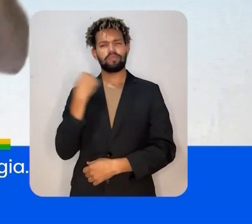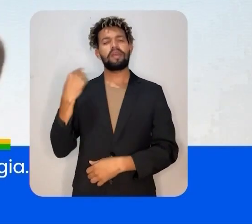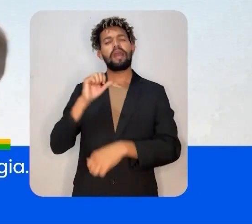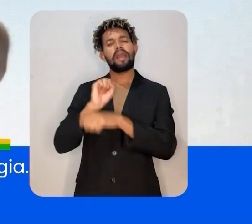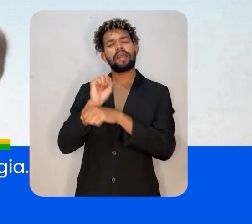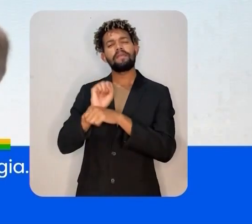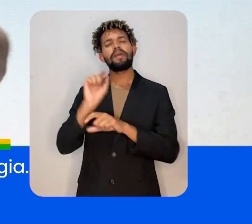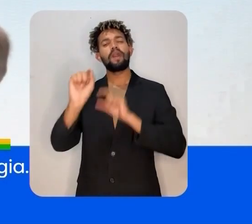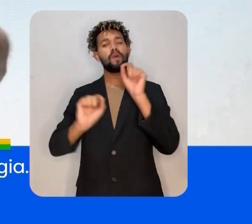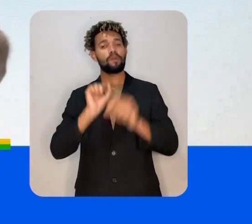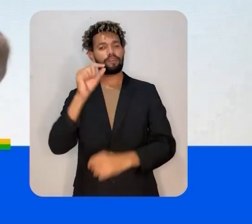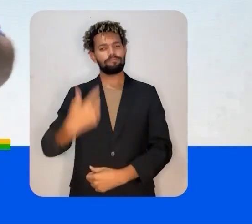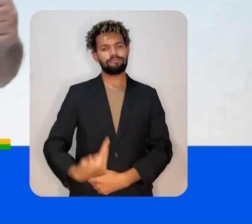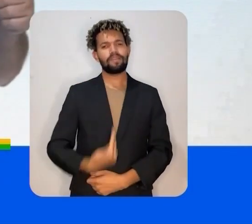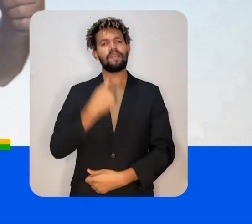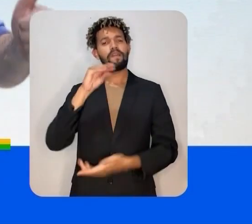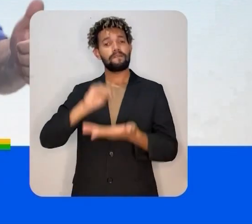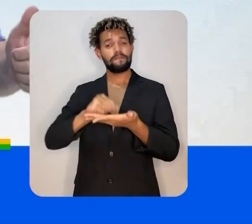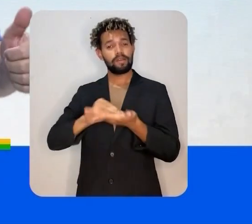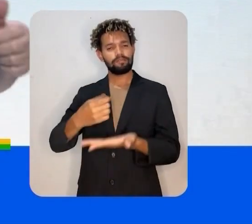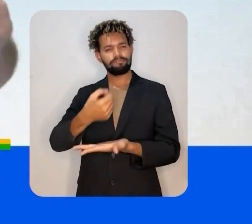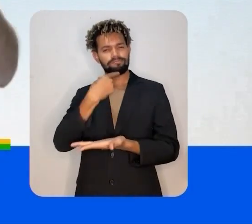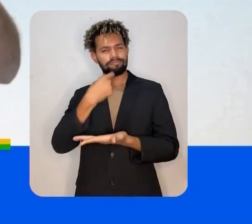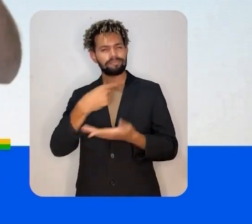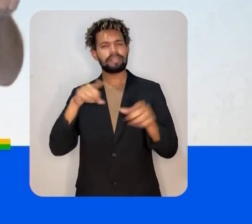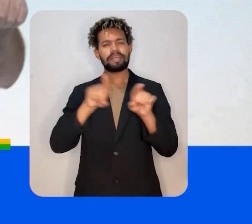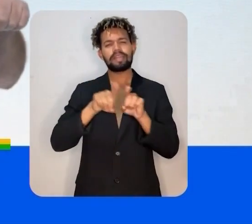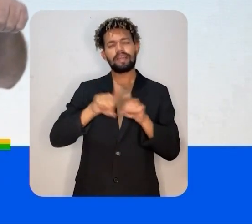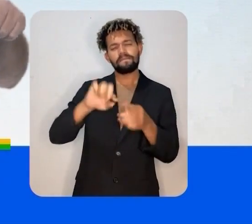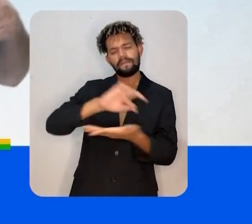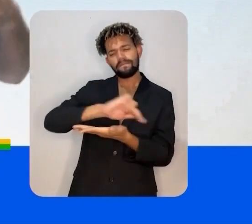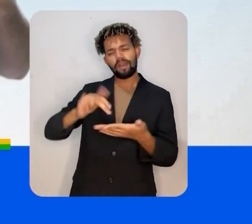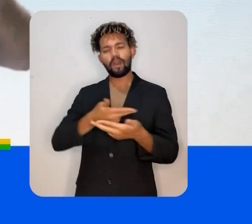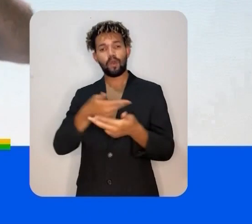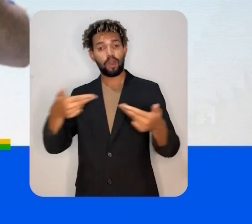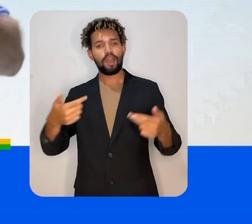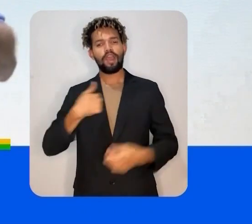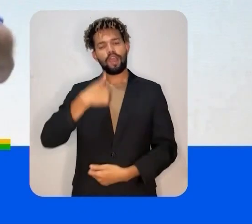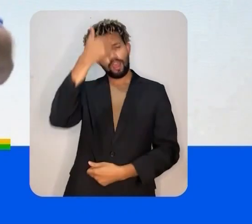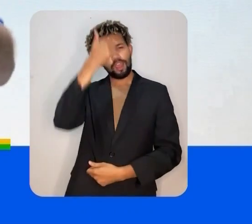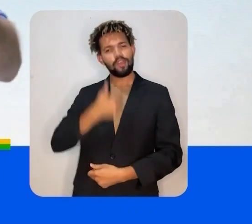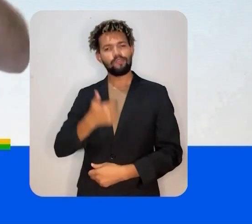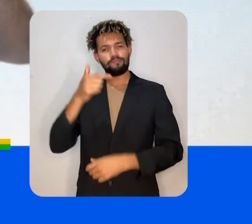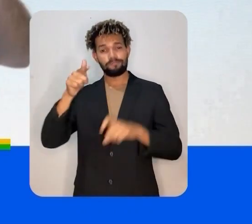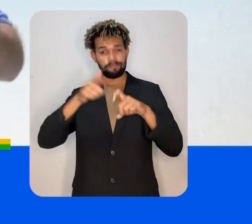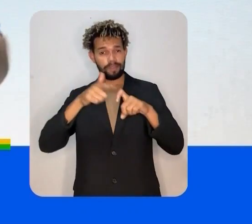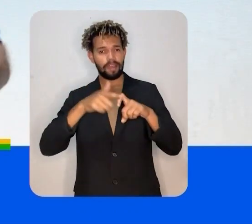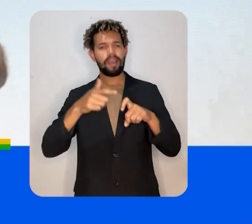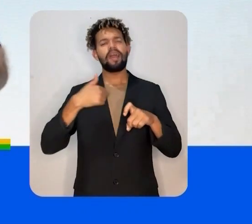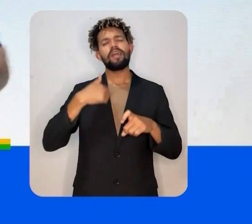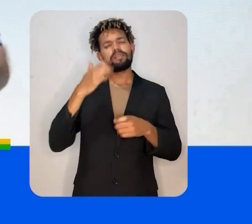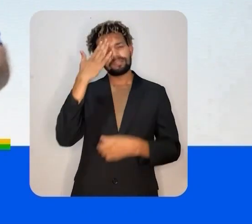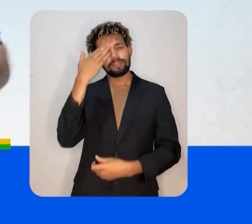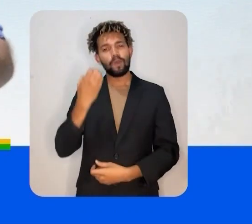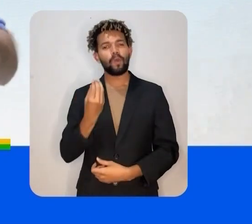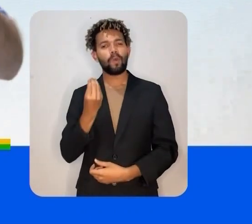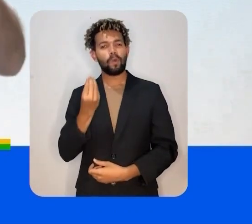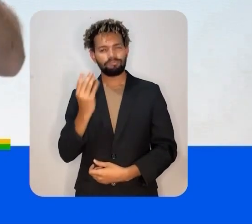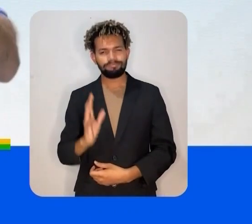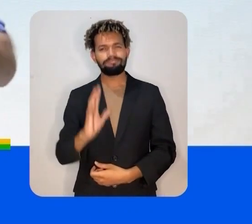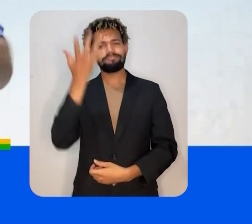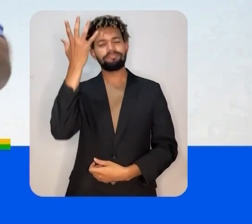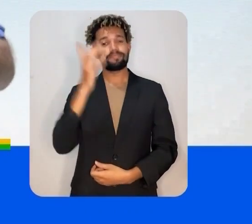esperando uma cirurgia, falta de medicamentos, de insumos. Sou médico e sei como isso resolver.